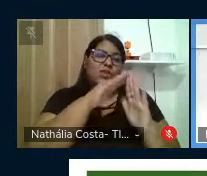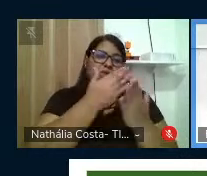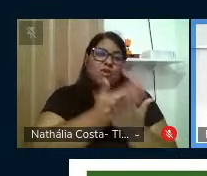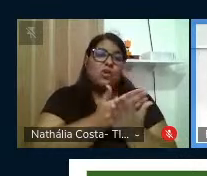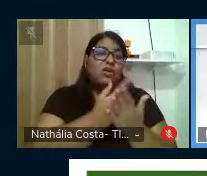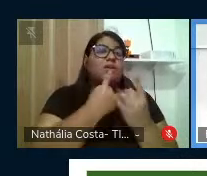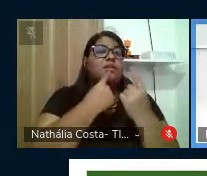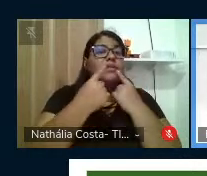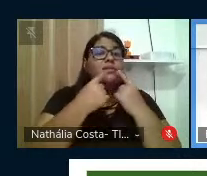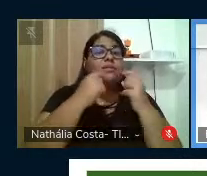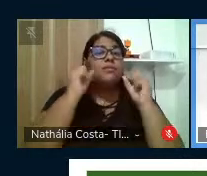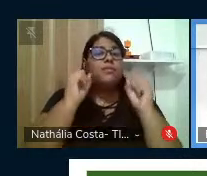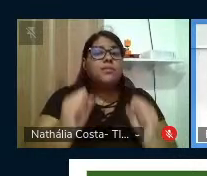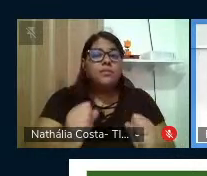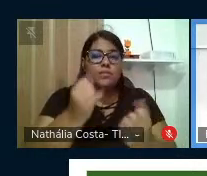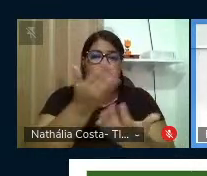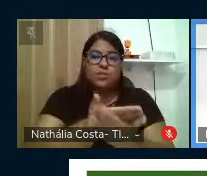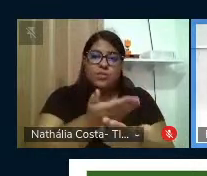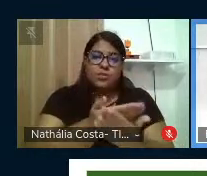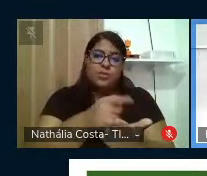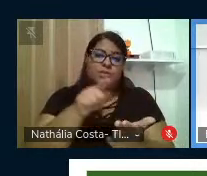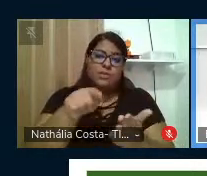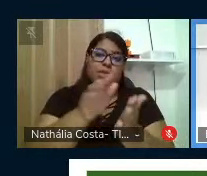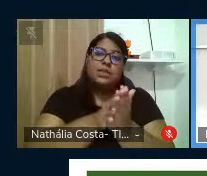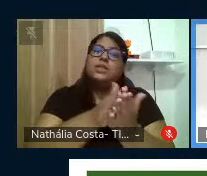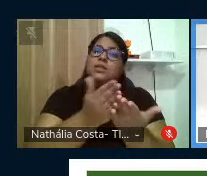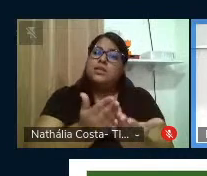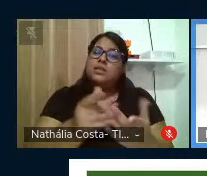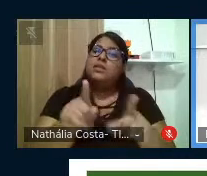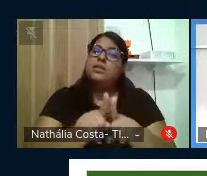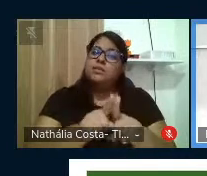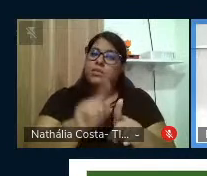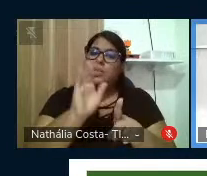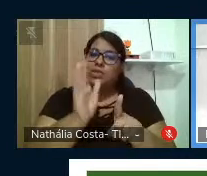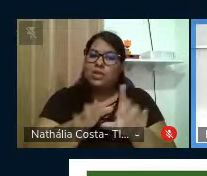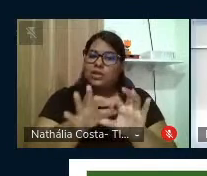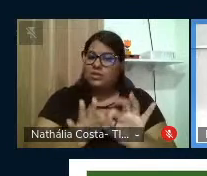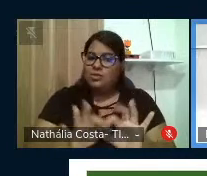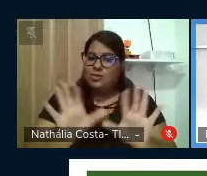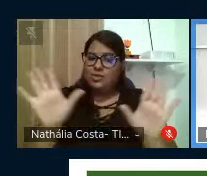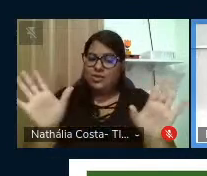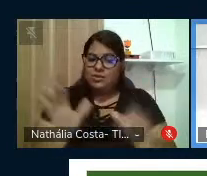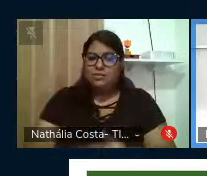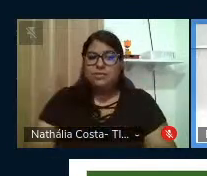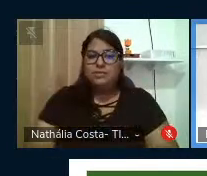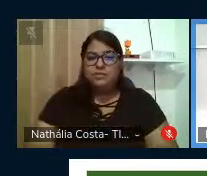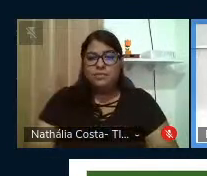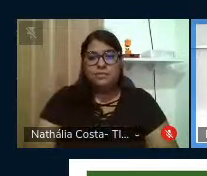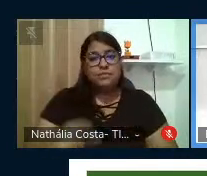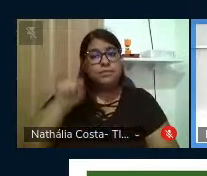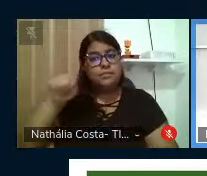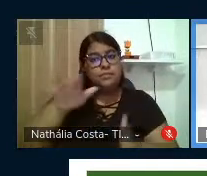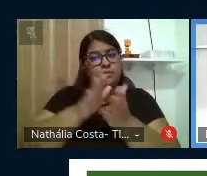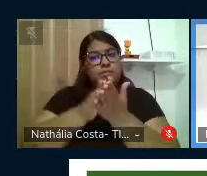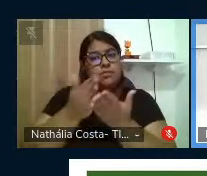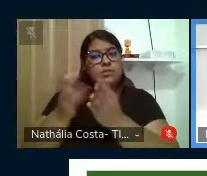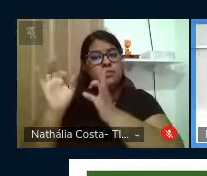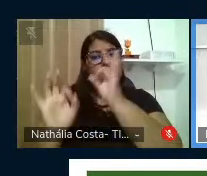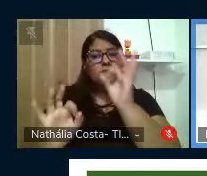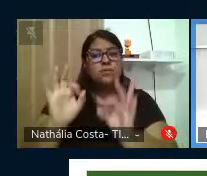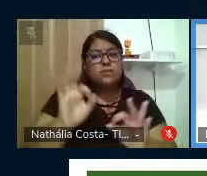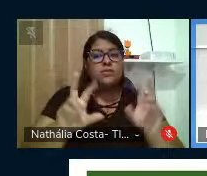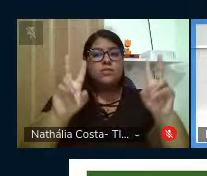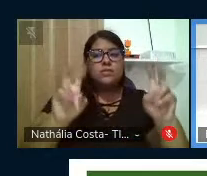pode ocorrer através do estudo desse livro, que inclusive já está disponível. Essa obra foi construída tomando a